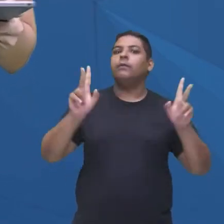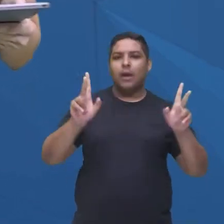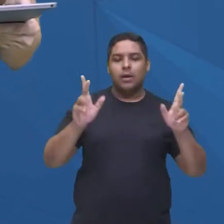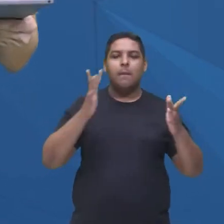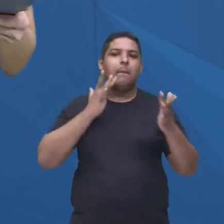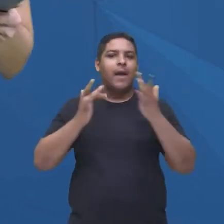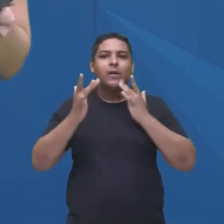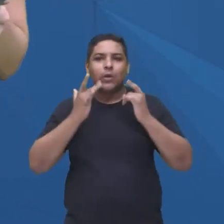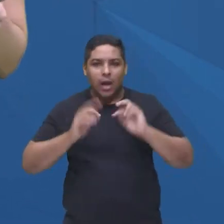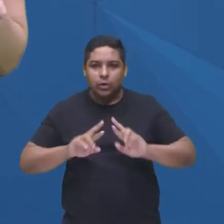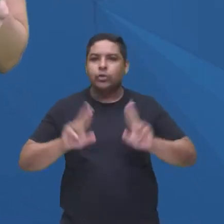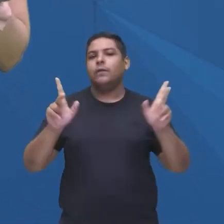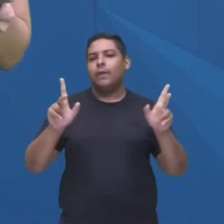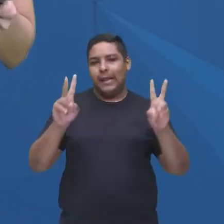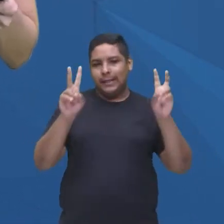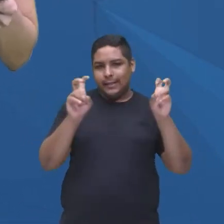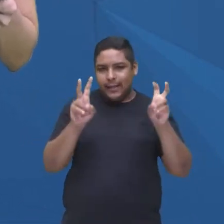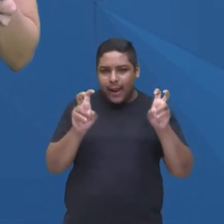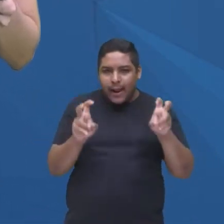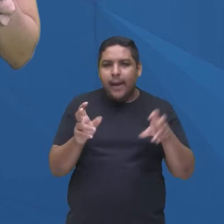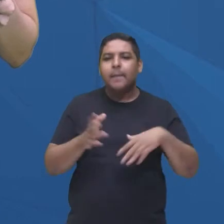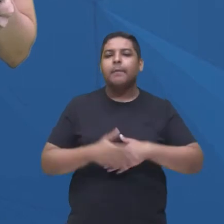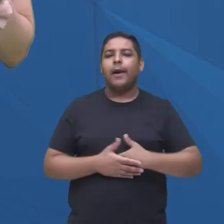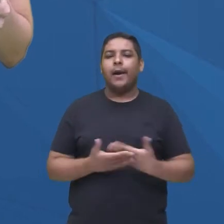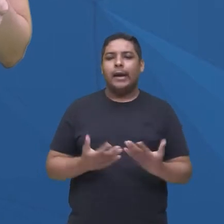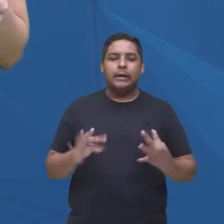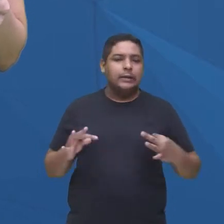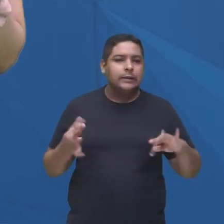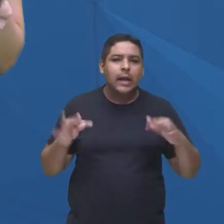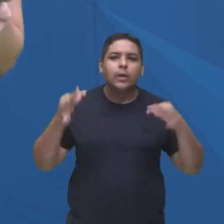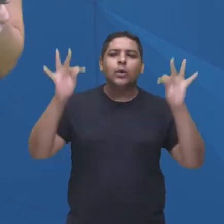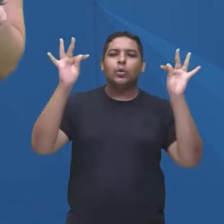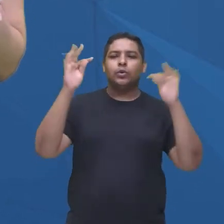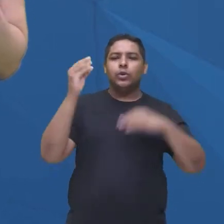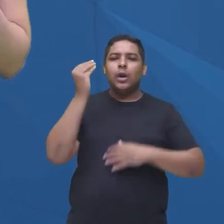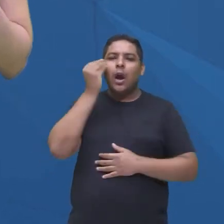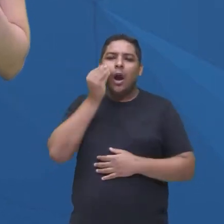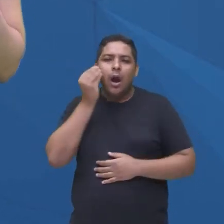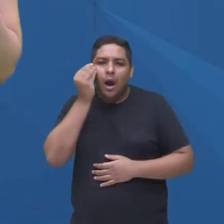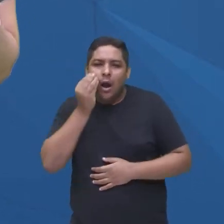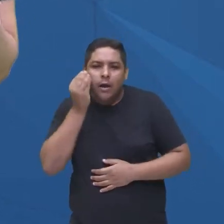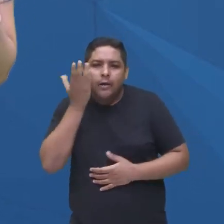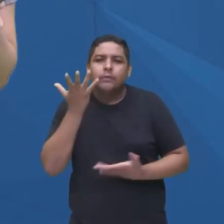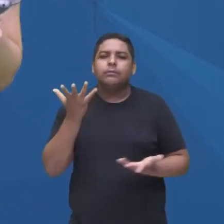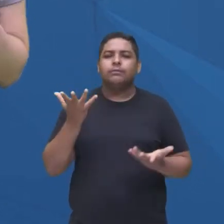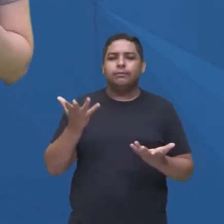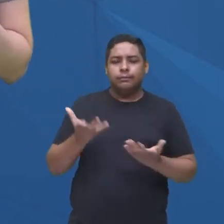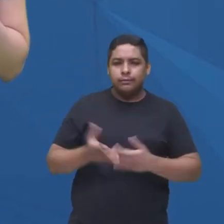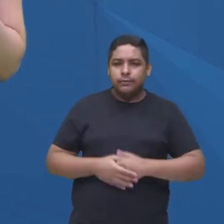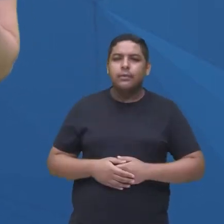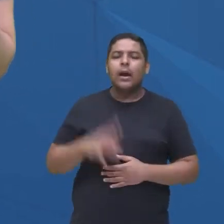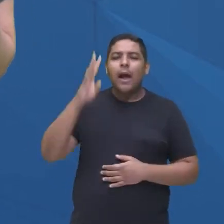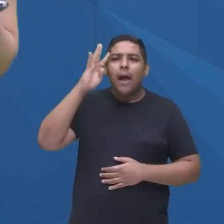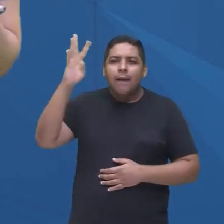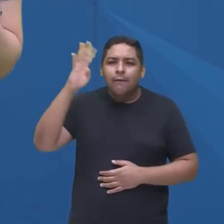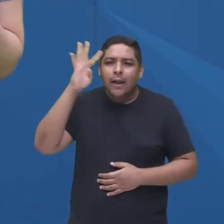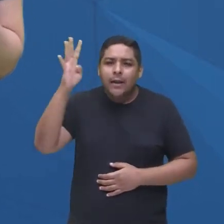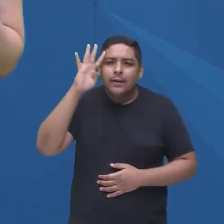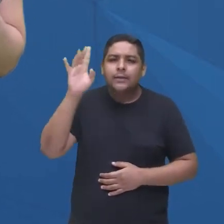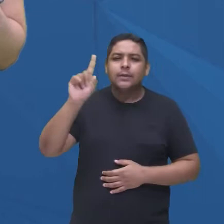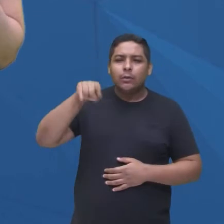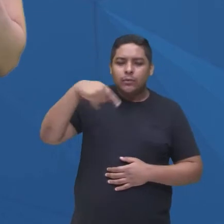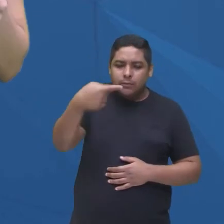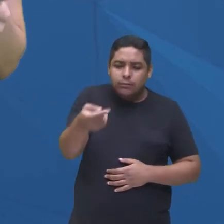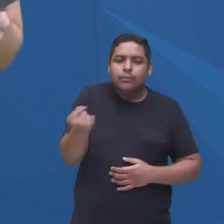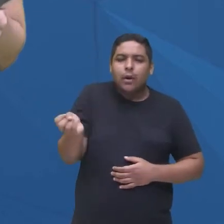mas a temática ali envolvendo a tecnologia, a reflexão, os modos de vida na atualidade ou num futuro não tão distante,